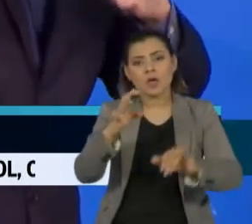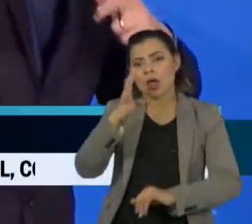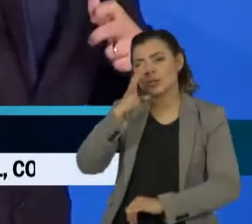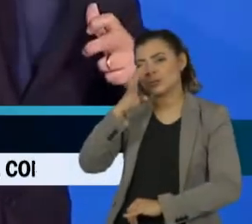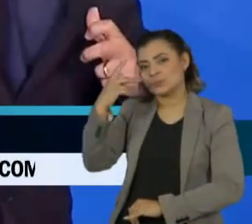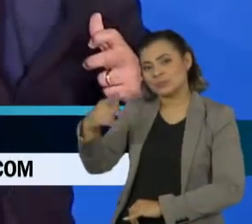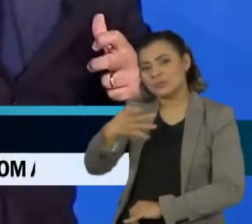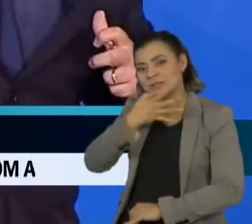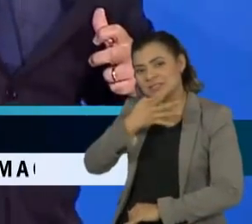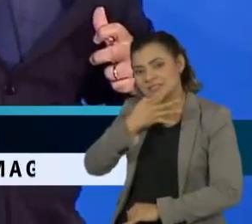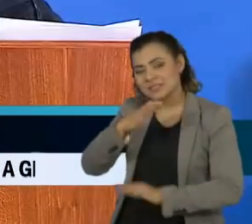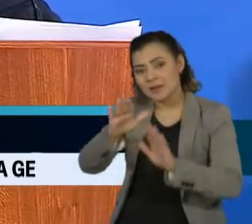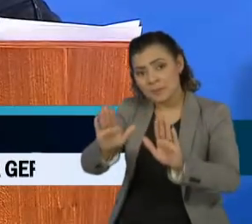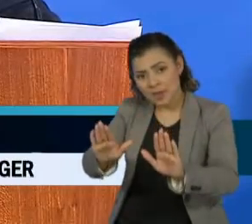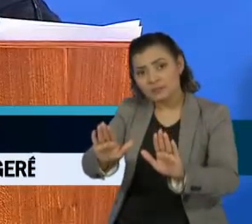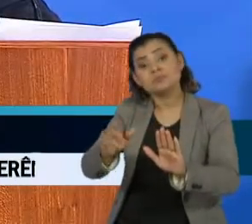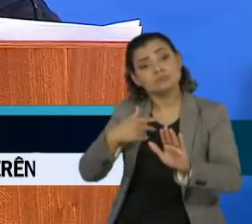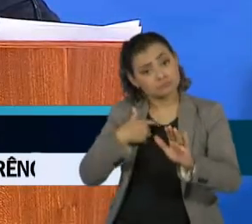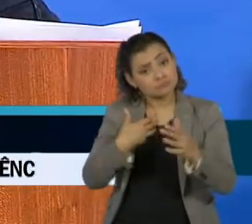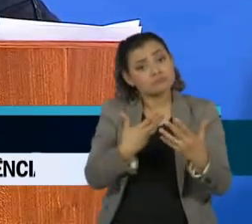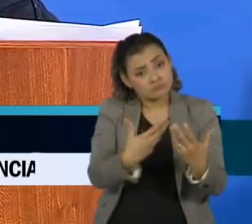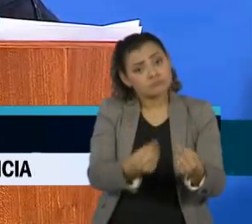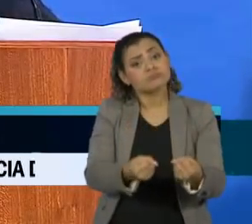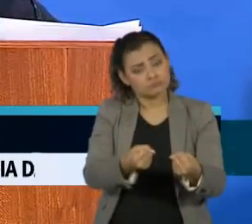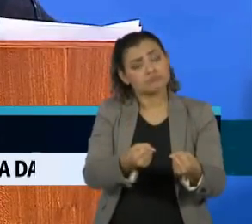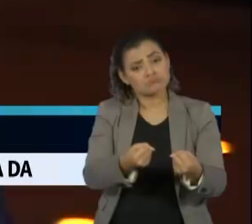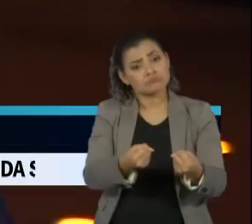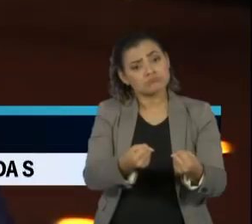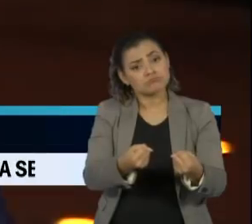Regina Duarte, mas se colocou à disposição de Bolsonaro.